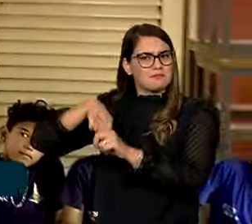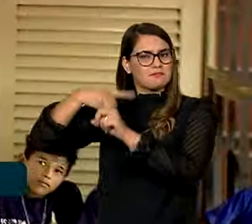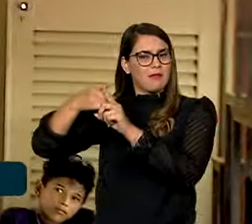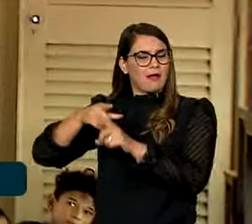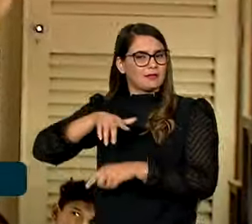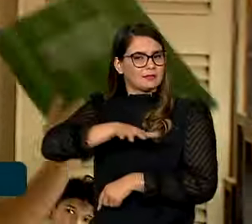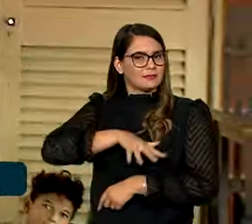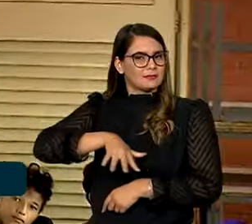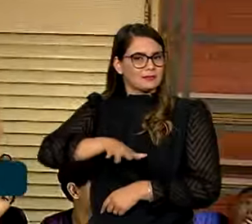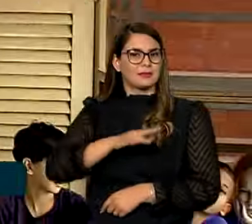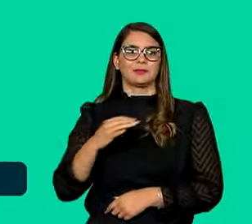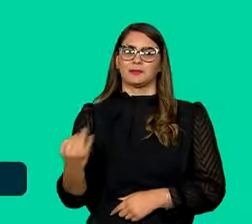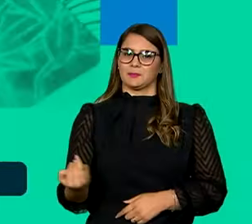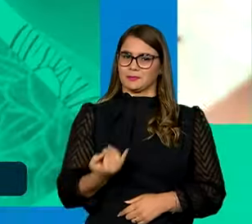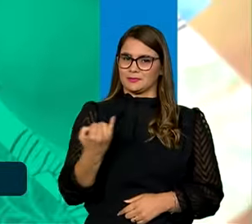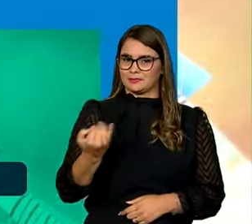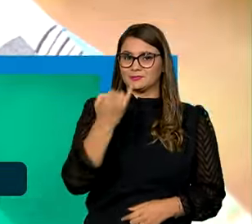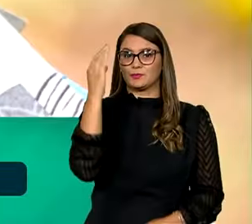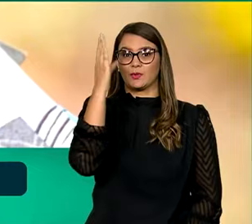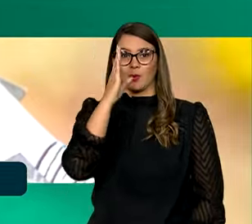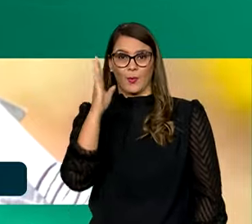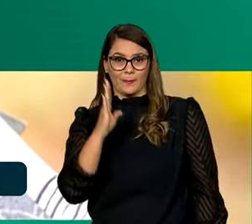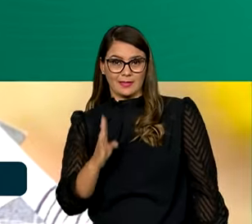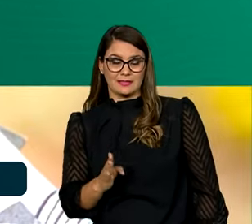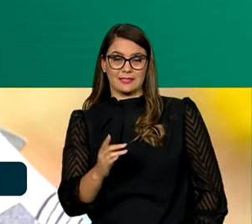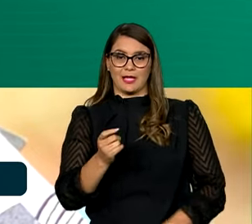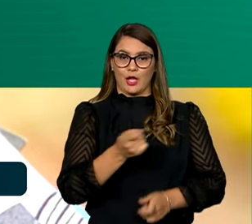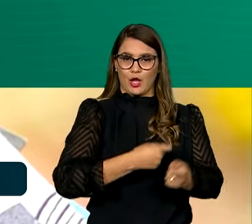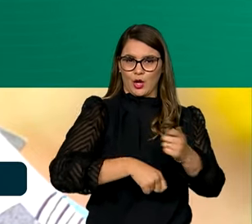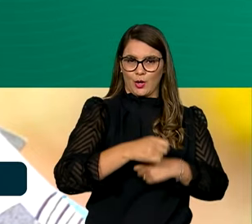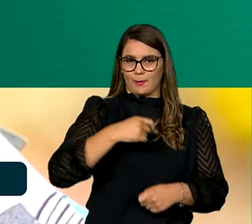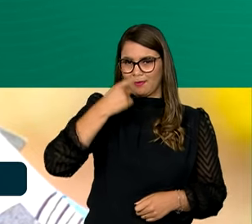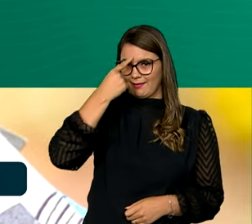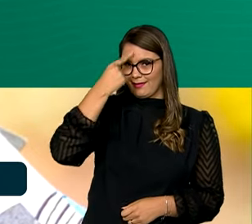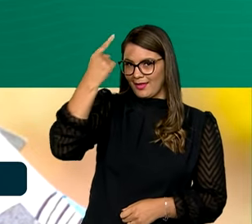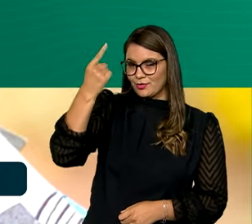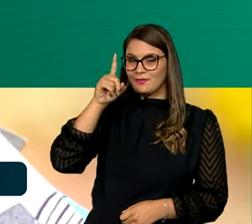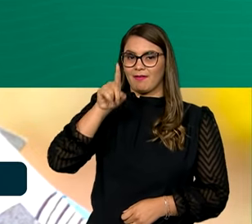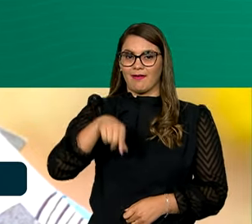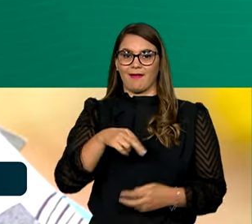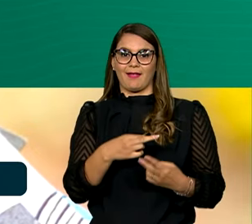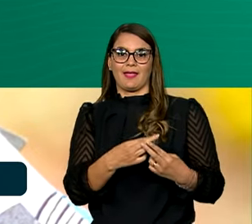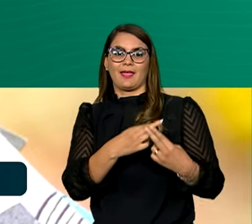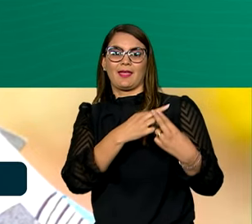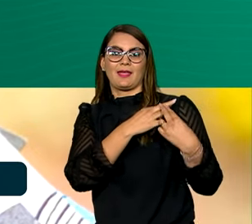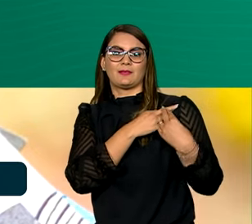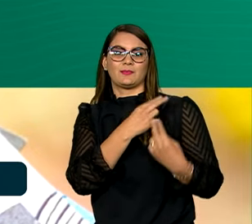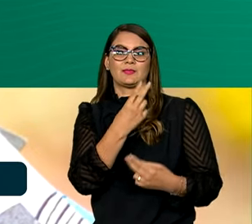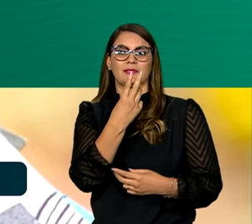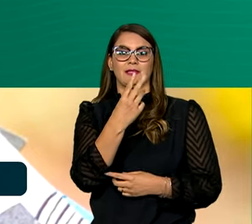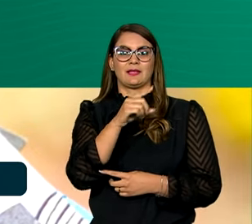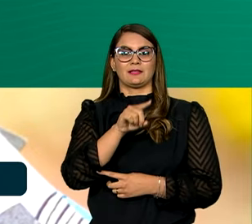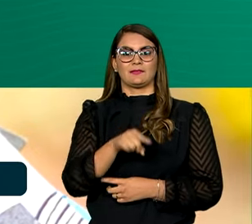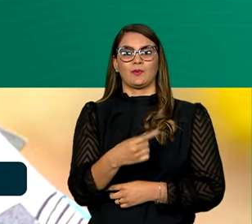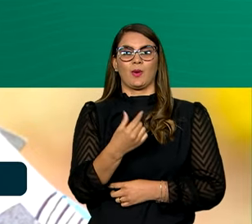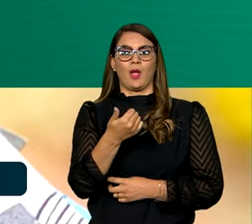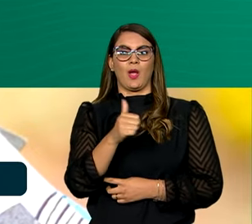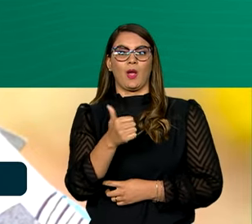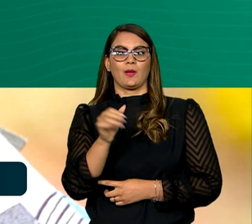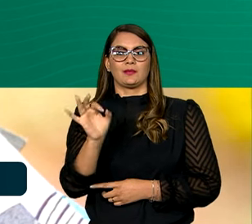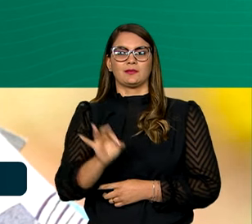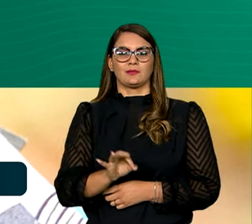segmentos importantes. No Brasil, a economia criativa é responsável por 3,11%